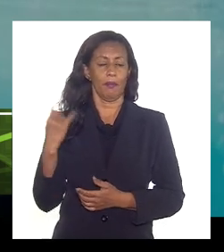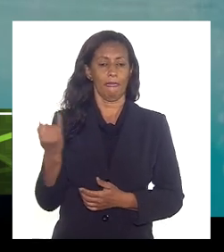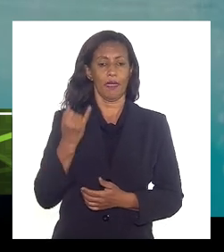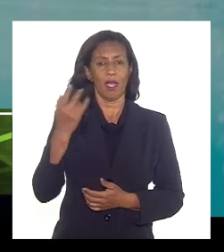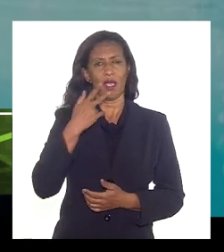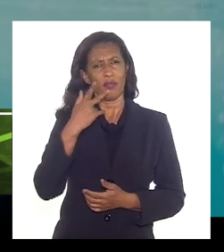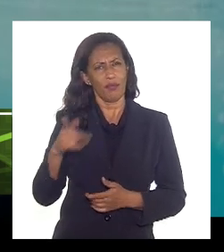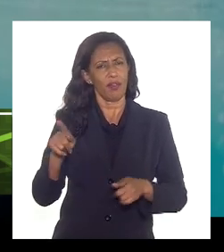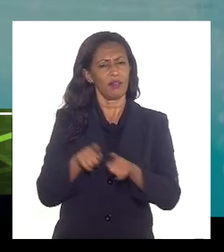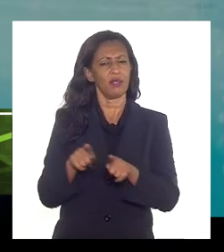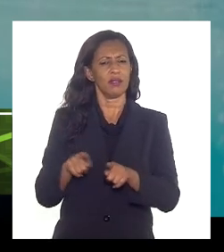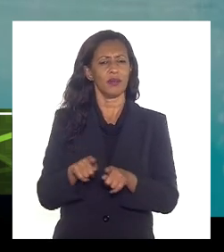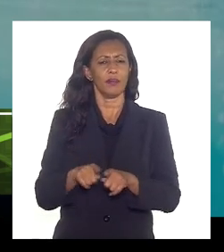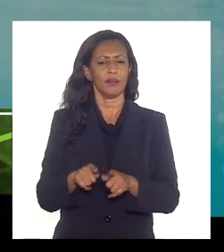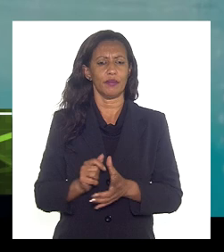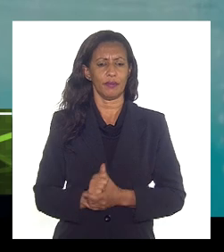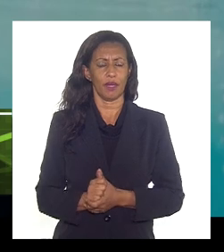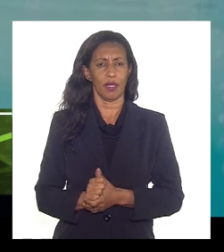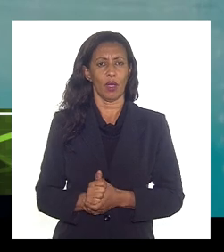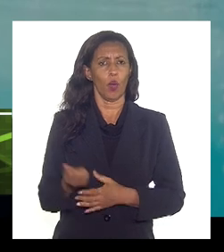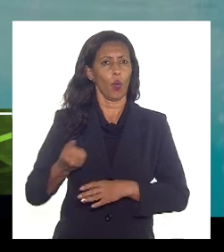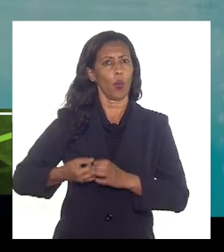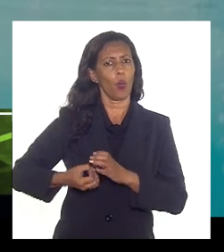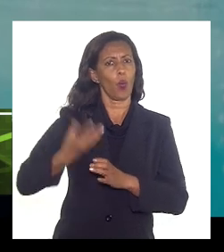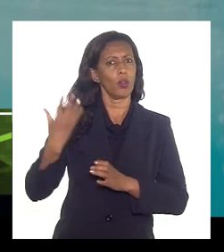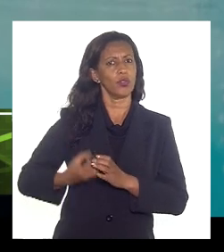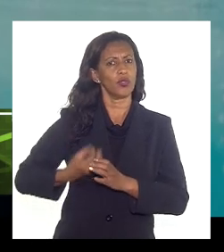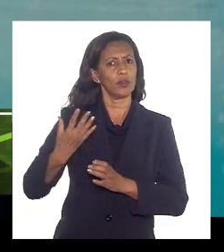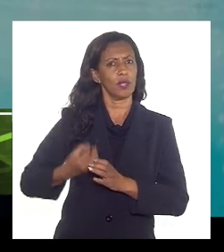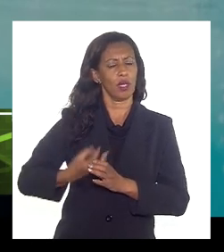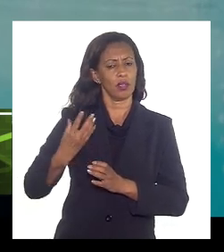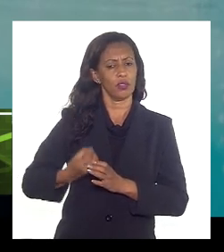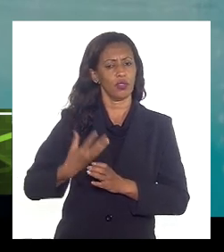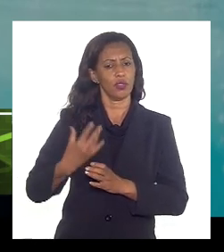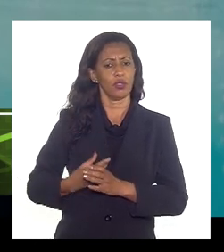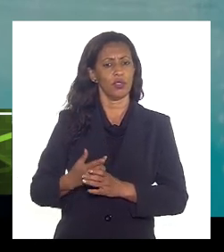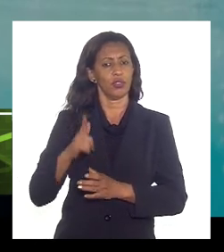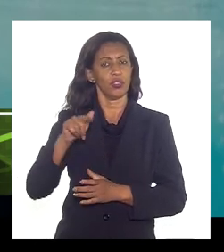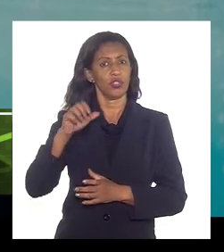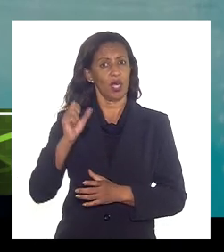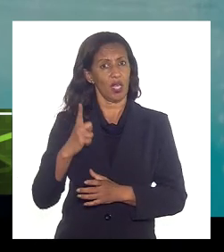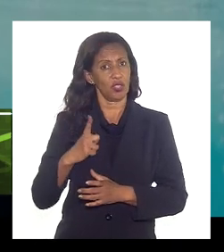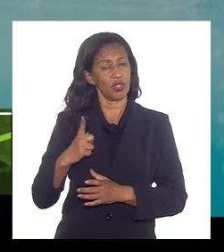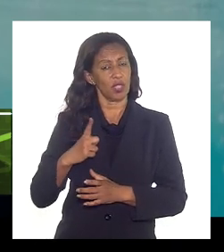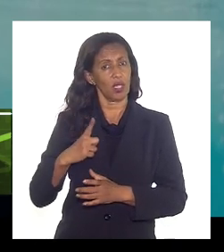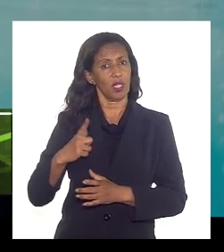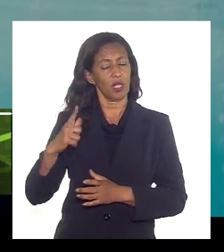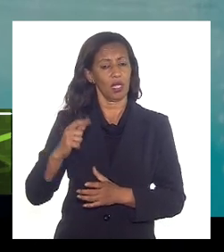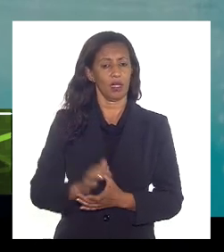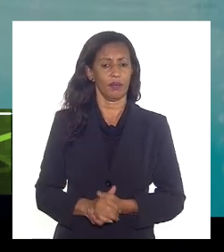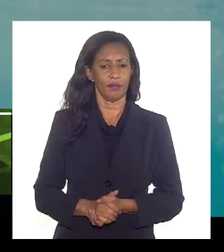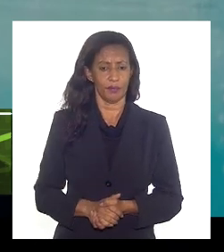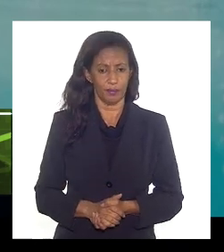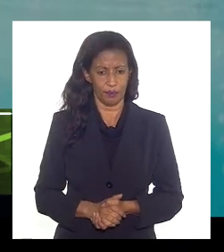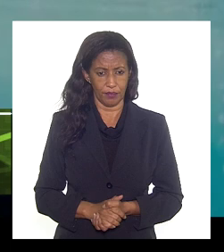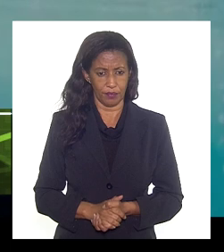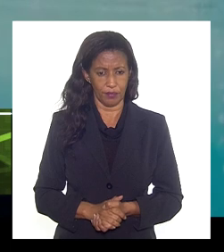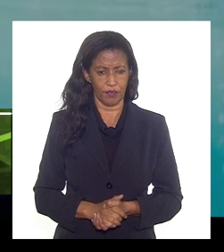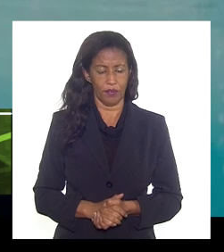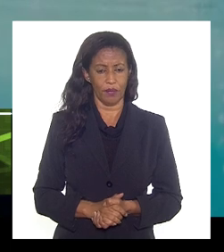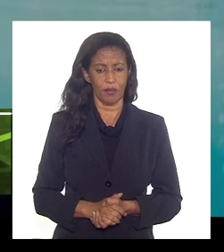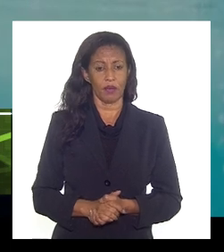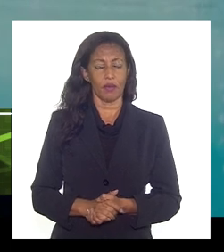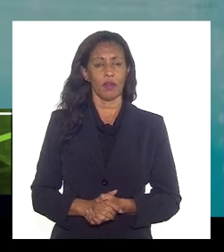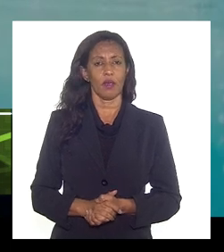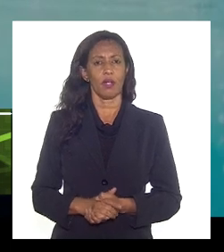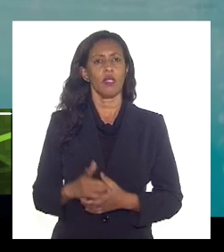também com a quantidade de gás que é disponibilizado ao mercado o que que decorre disso que a gente